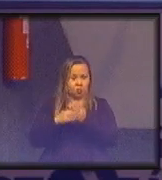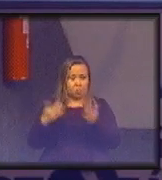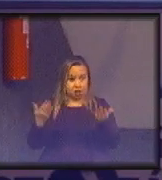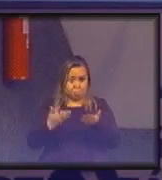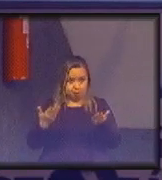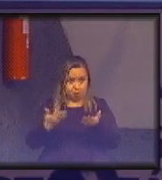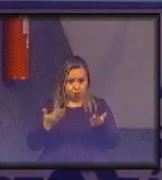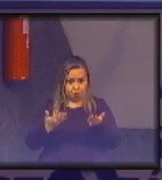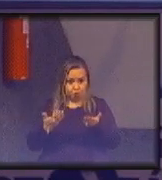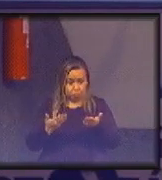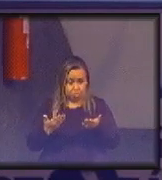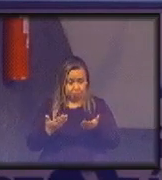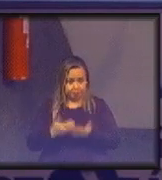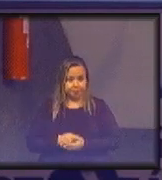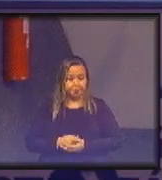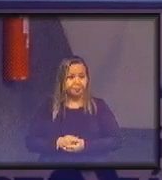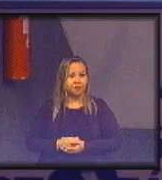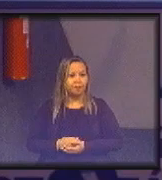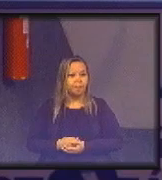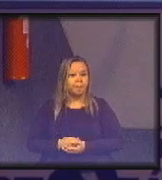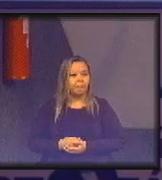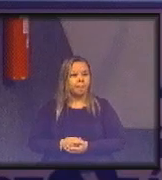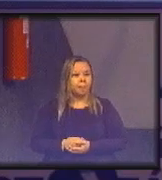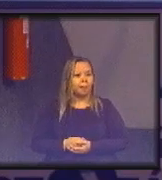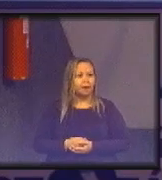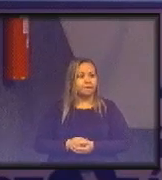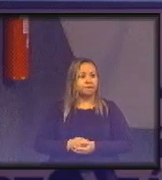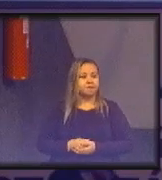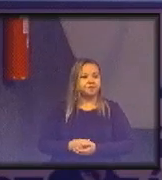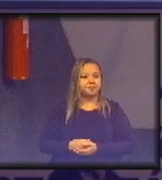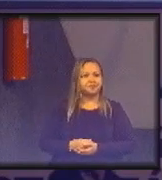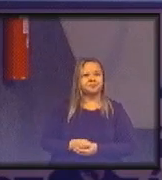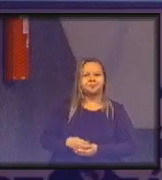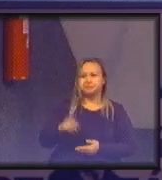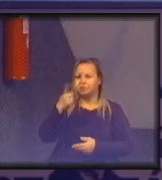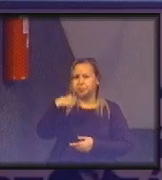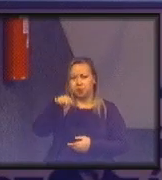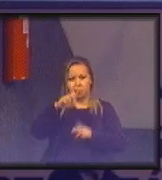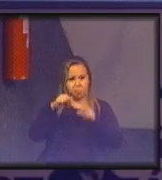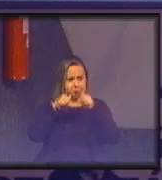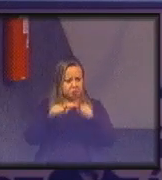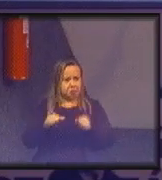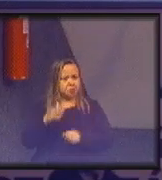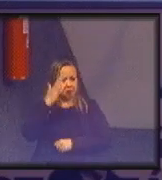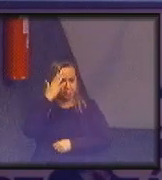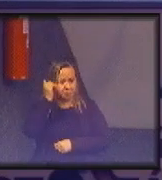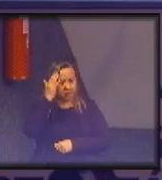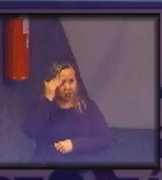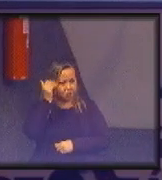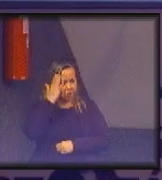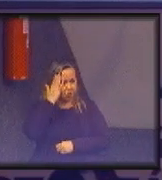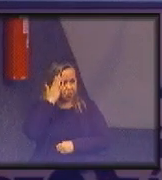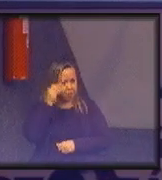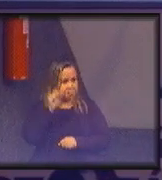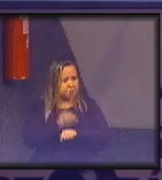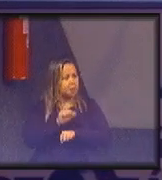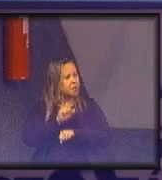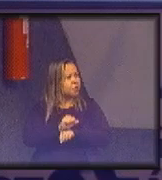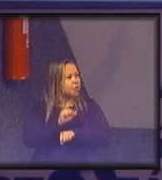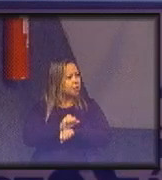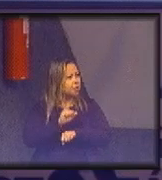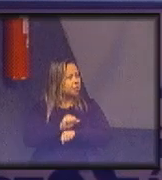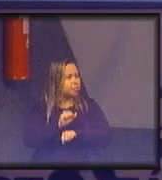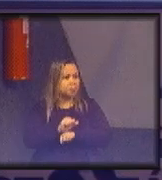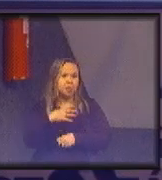mundo que está aqui é disciplinar vem desse universo e não desse daqui em esperar em